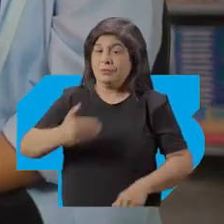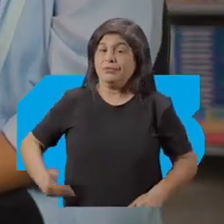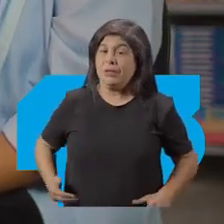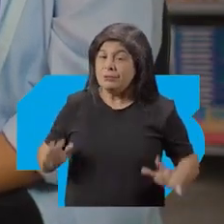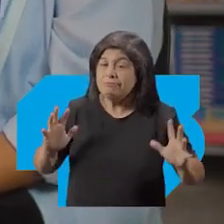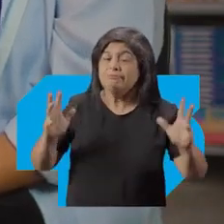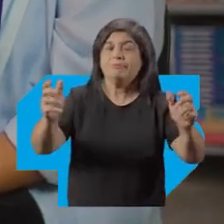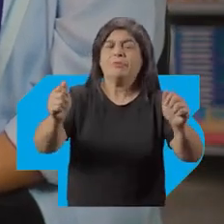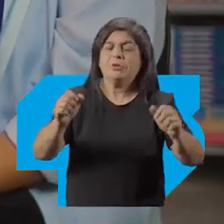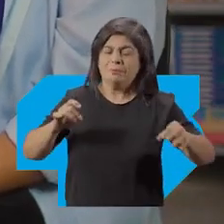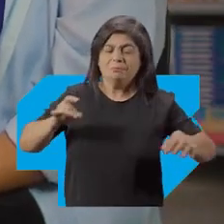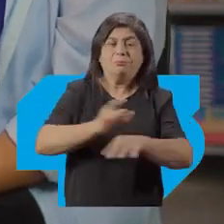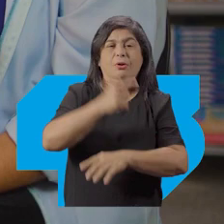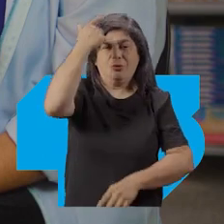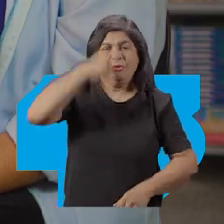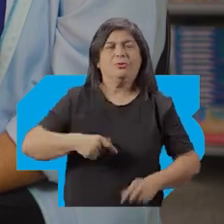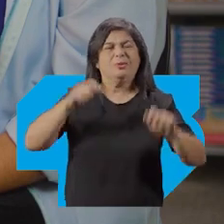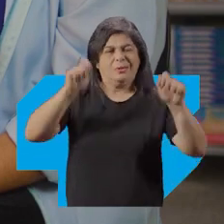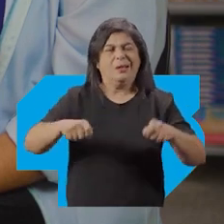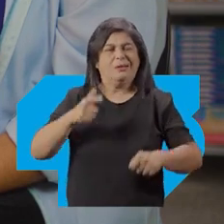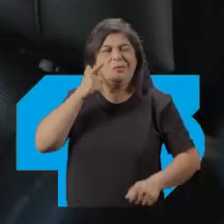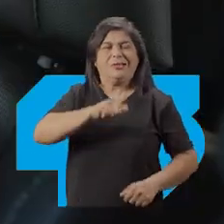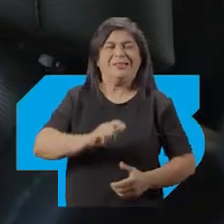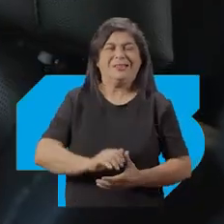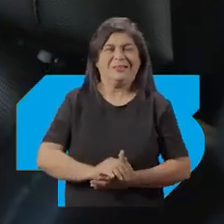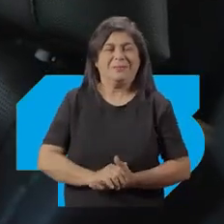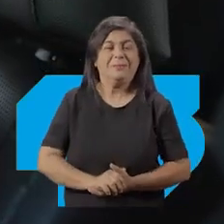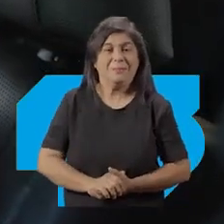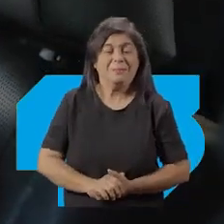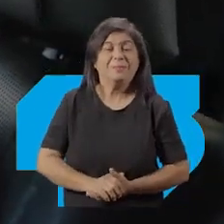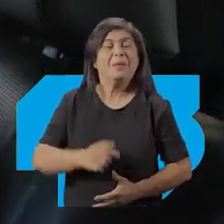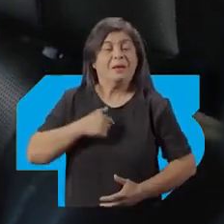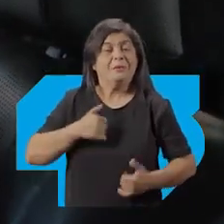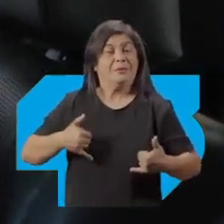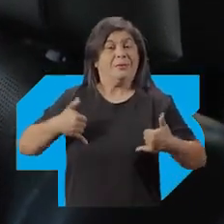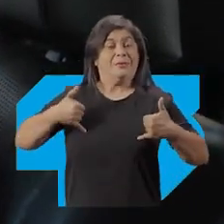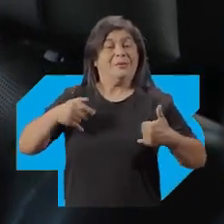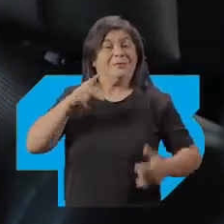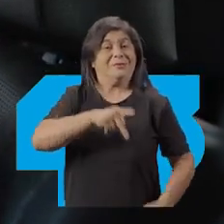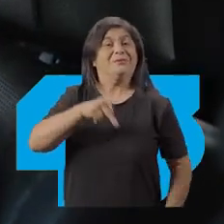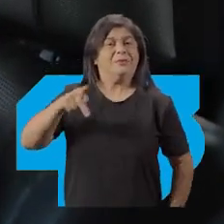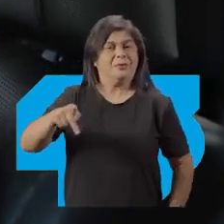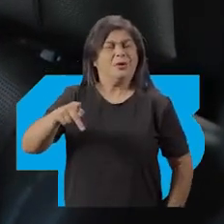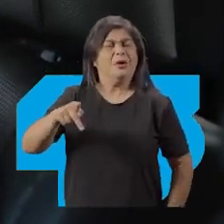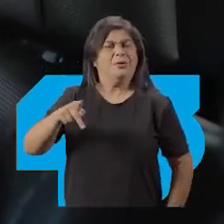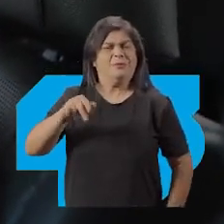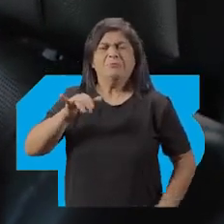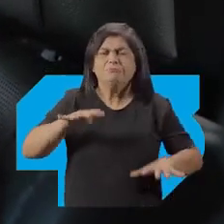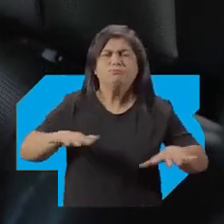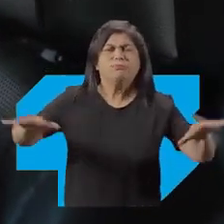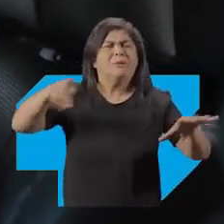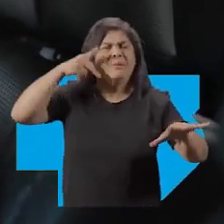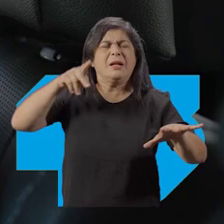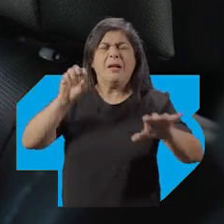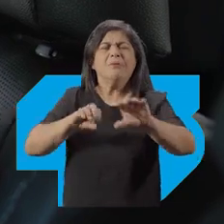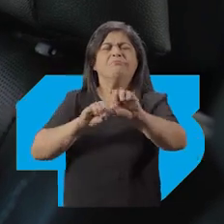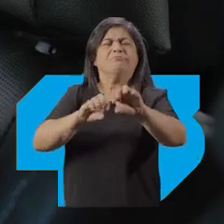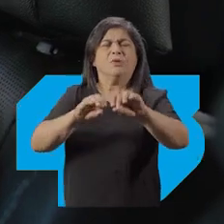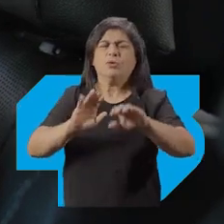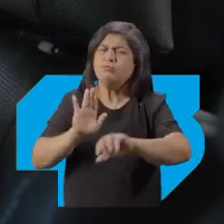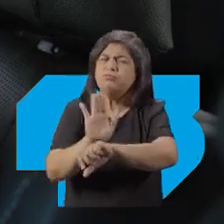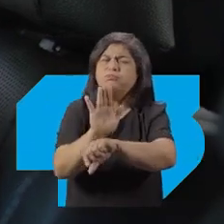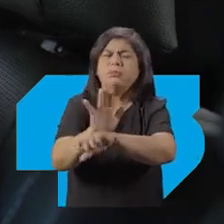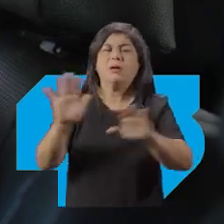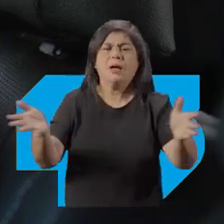geral E a gente está pronto para cumprir essa missão Eu tenho muito orgulho de ser professor E vou fazer na Paraíba o governo da educação